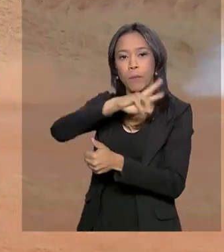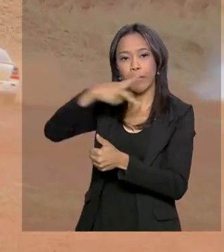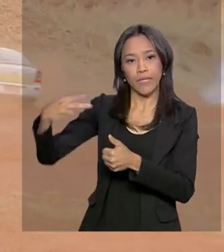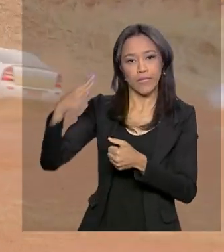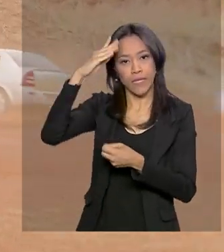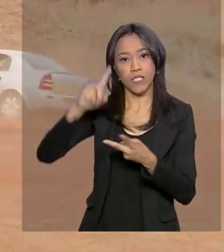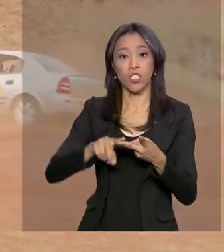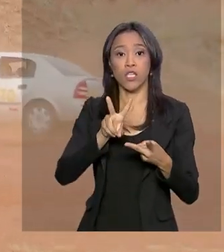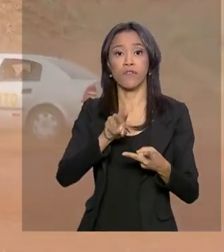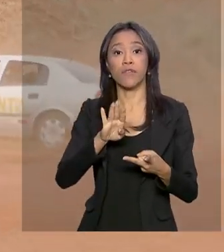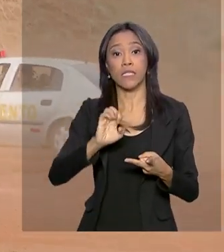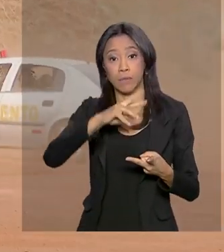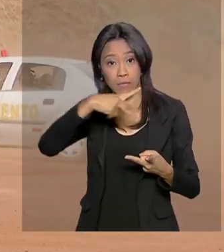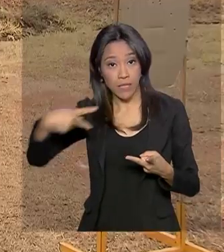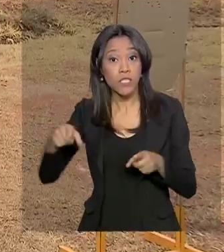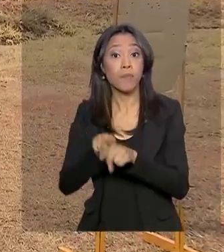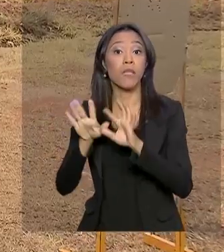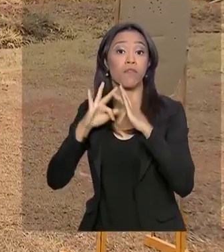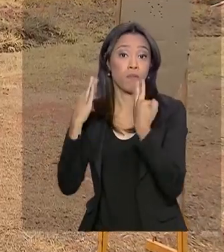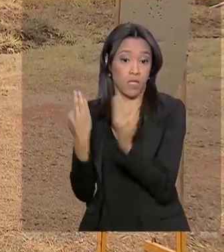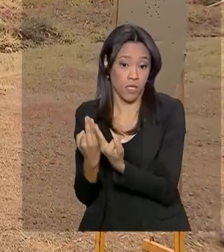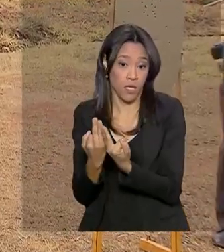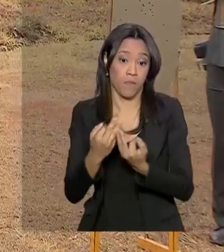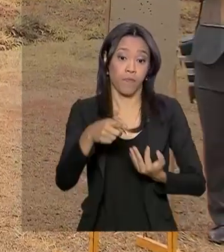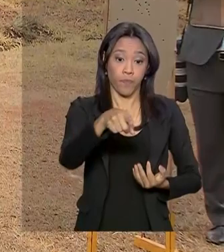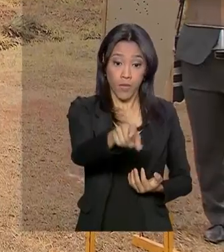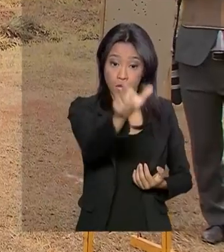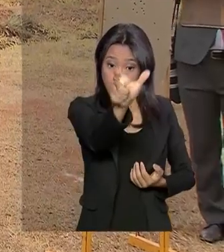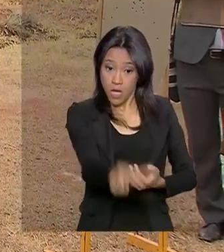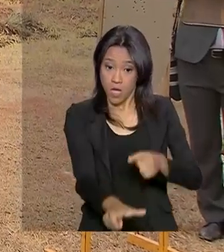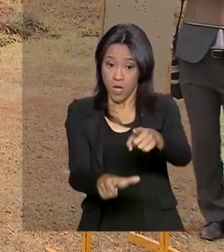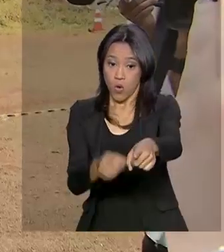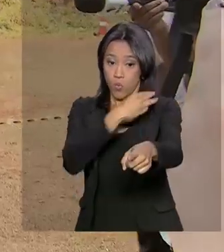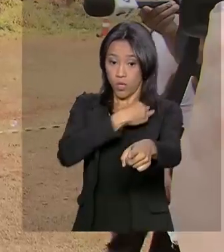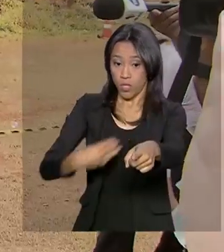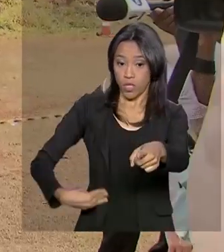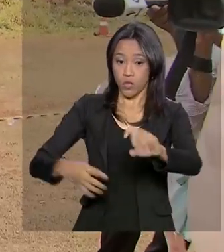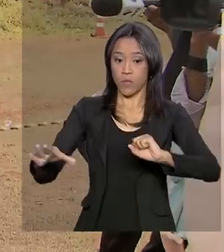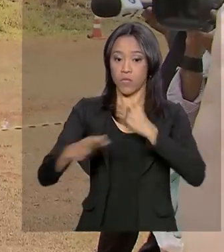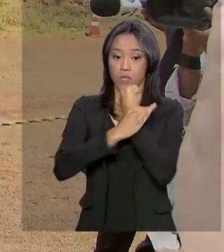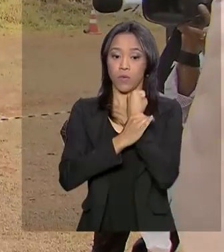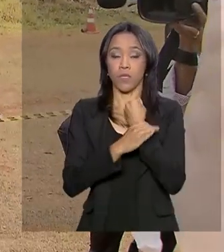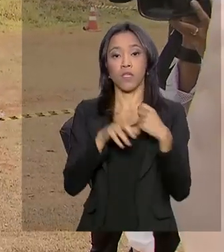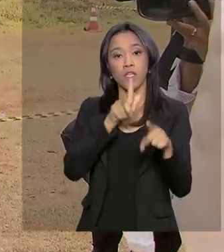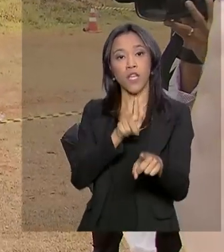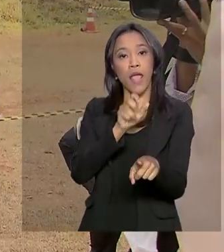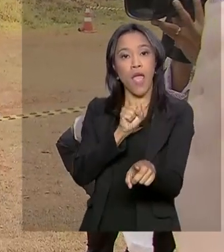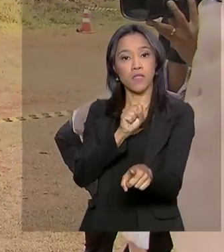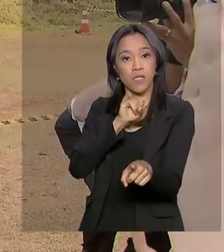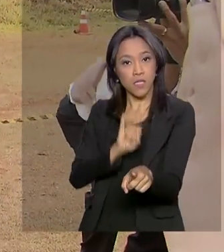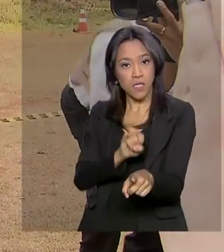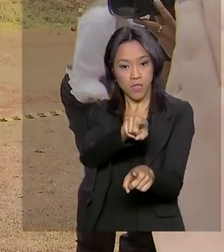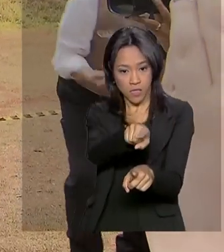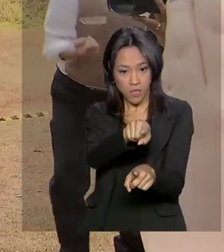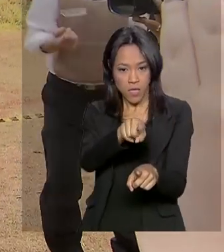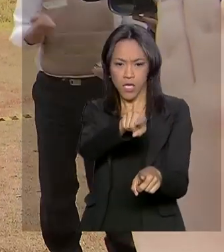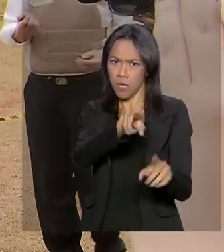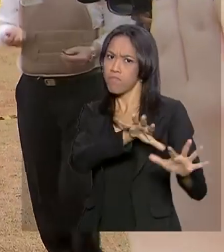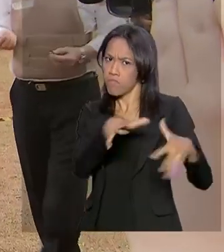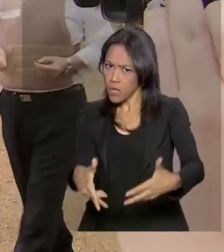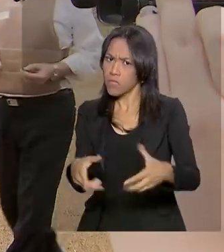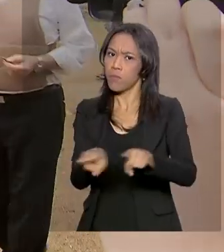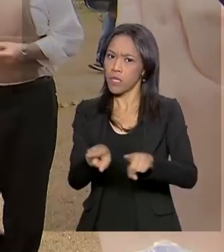vice-presidente e familiares. Para o ministro do gabinete de segurança institucional, quem faz parte desse time